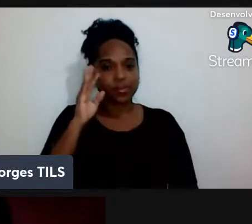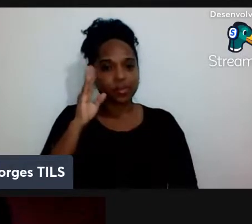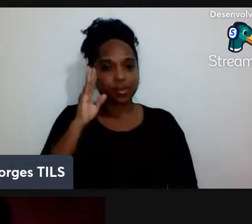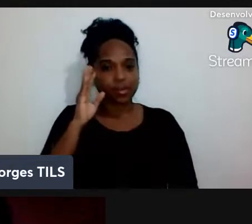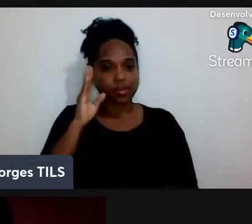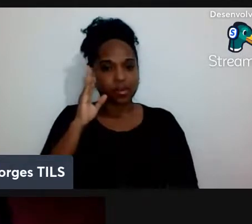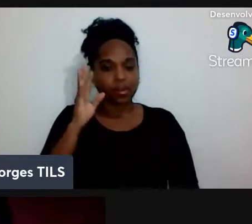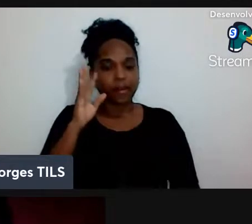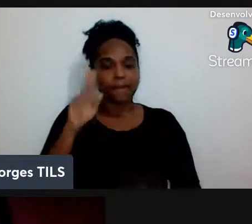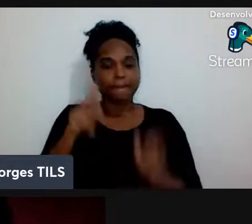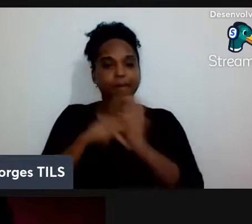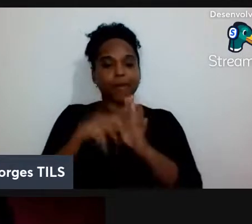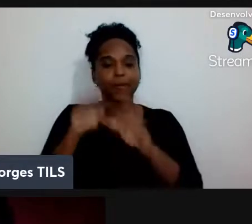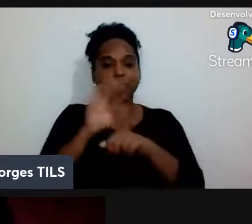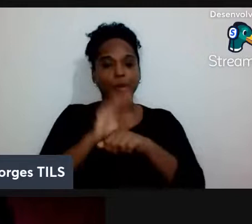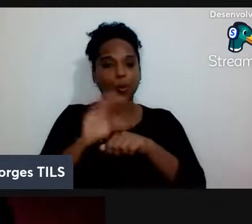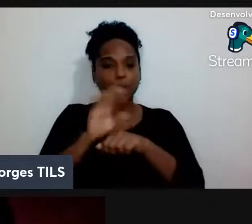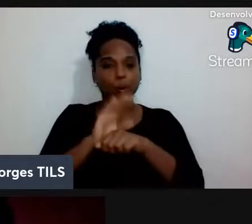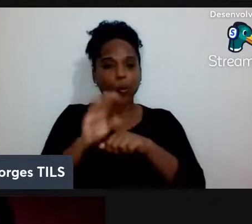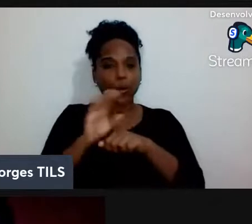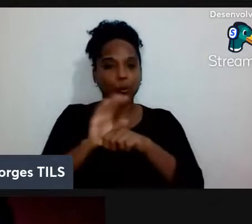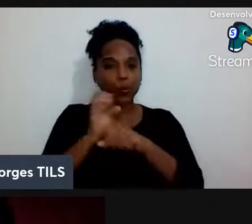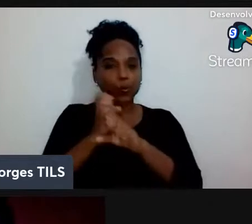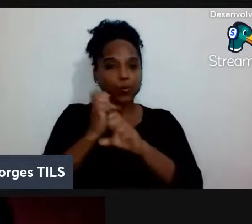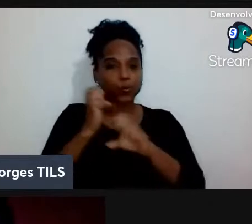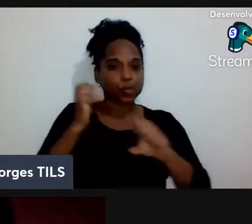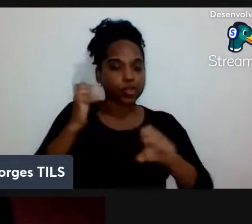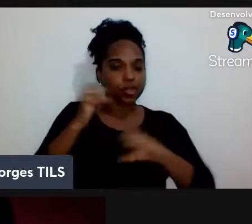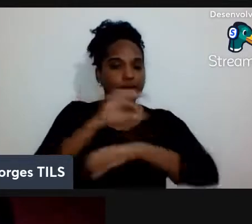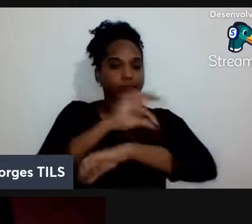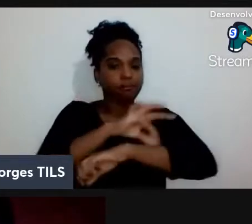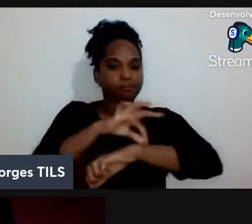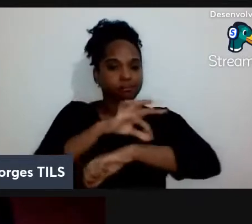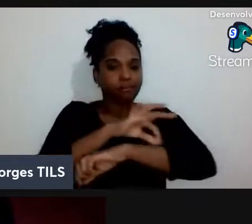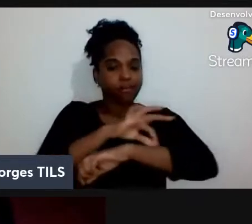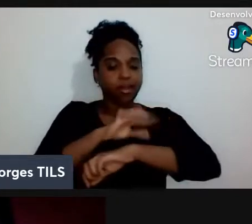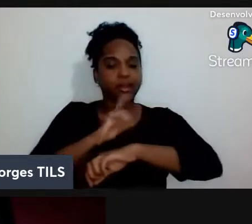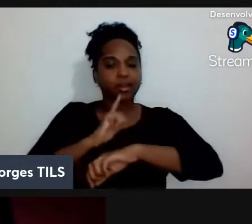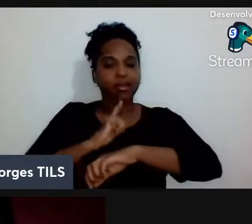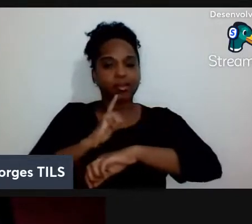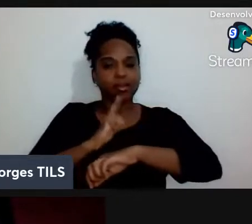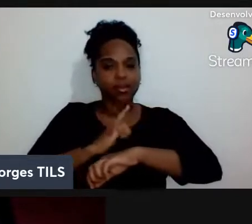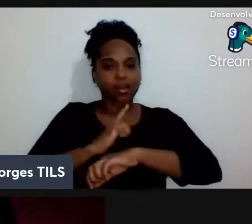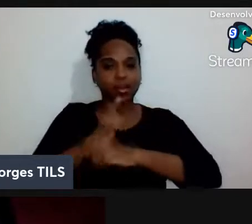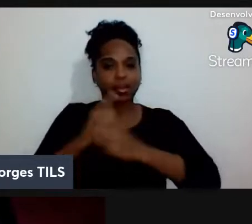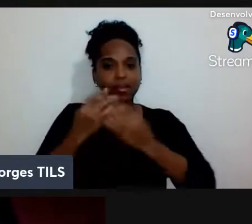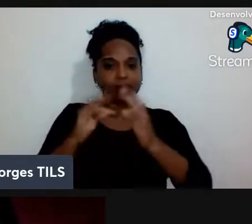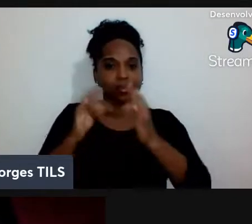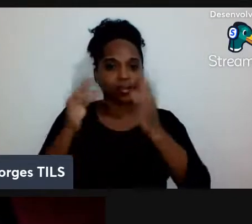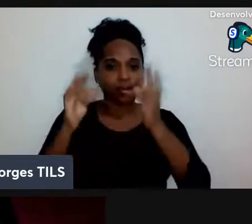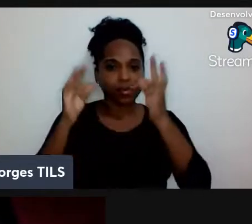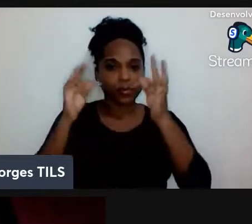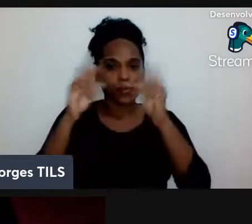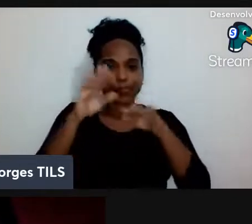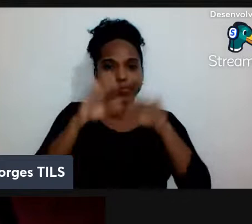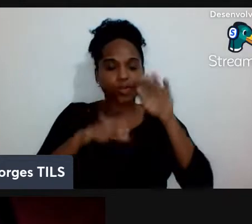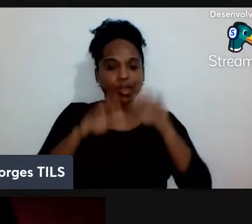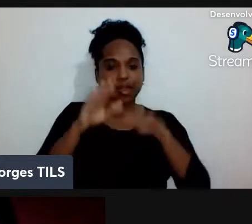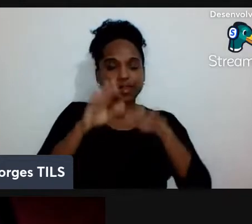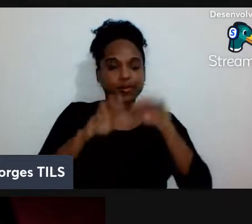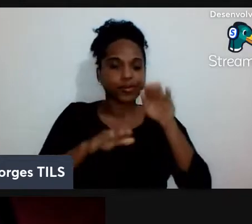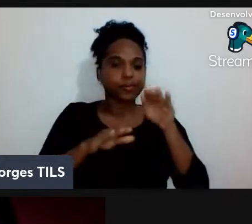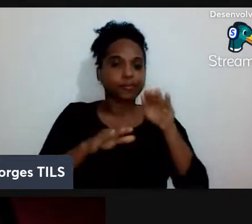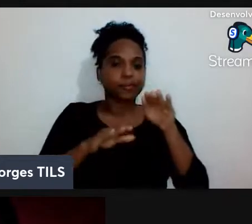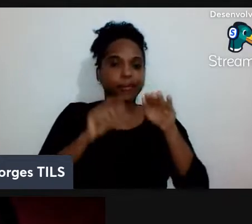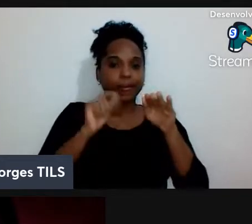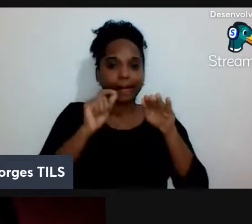por exemplo com essa tecnologia que tá chegando de computação quântica e às vezes a ciência